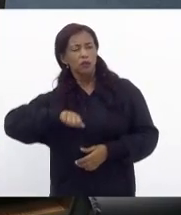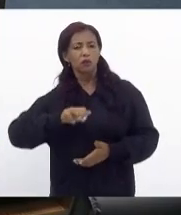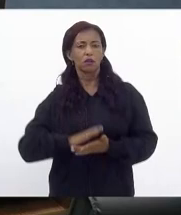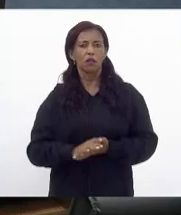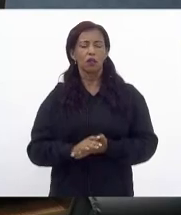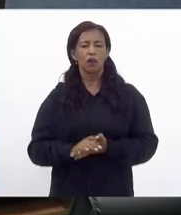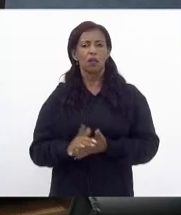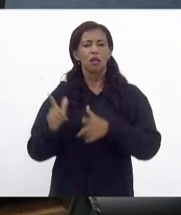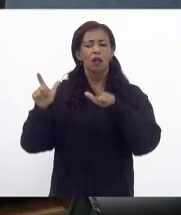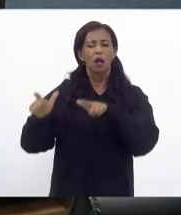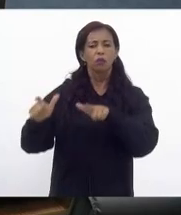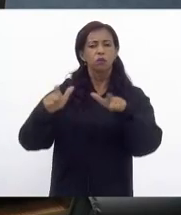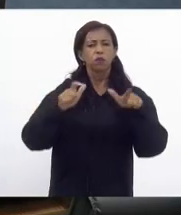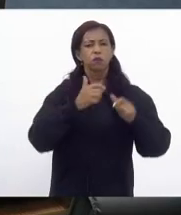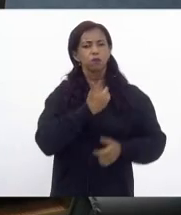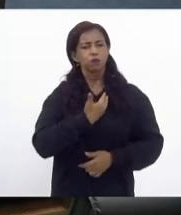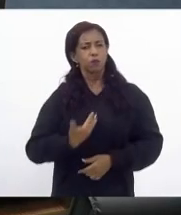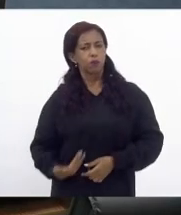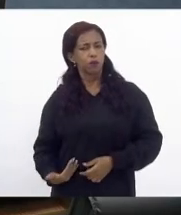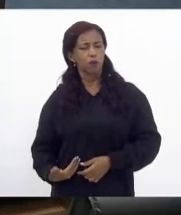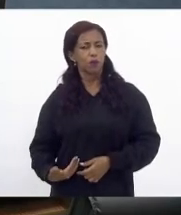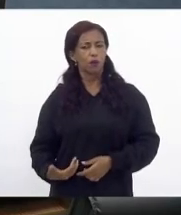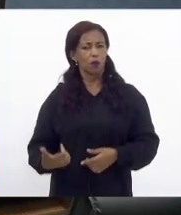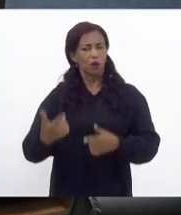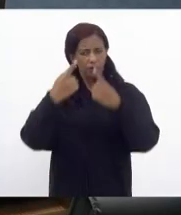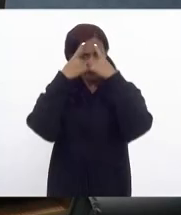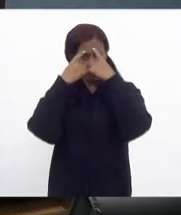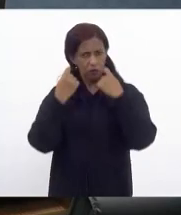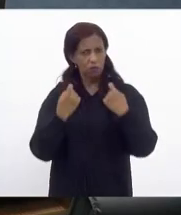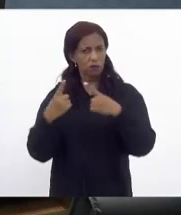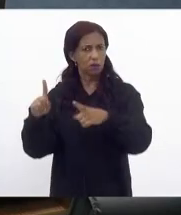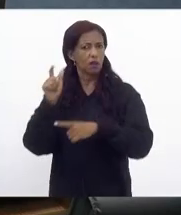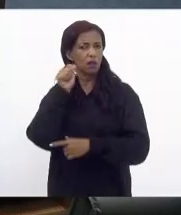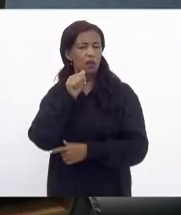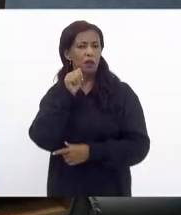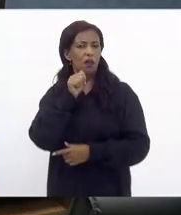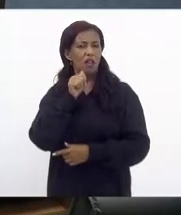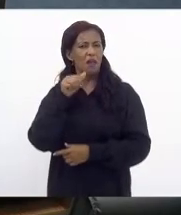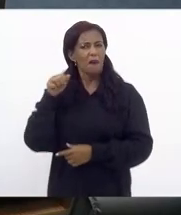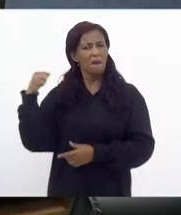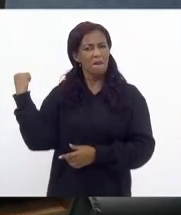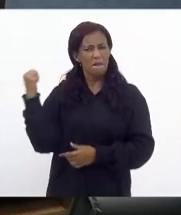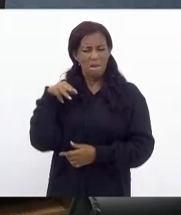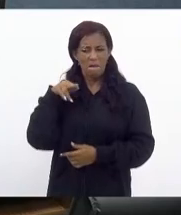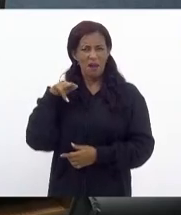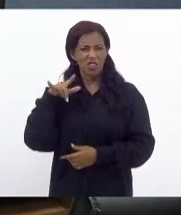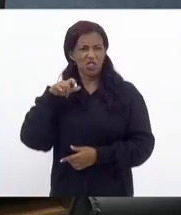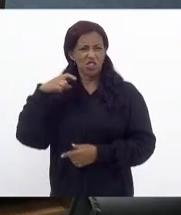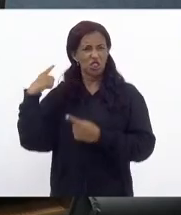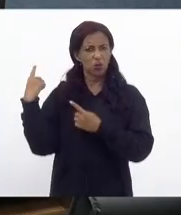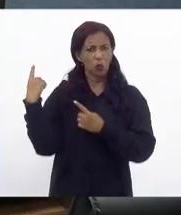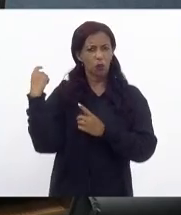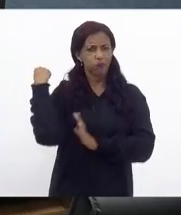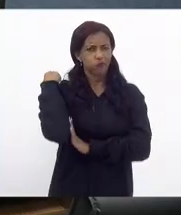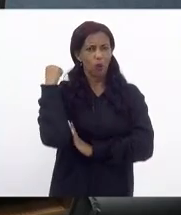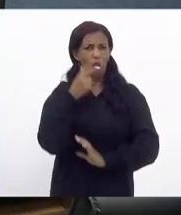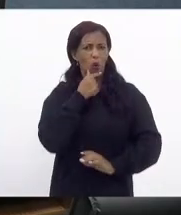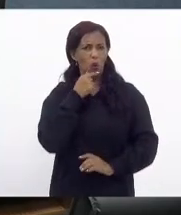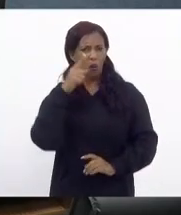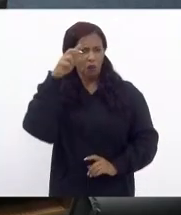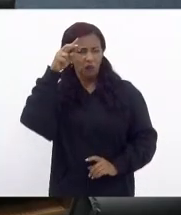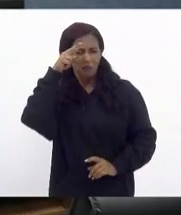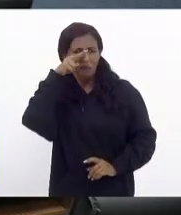repartições públicas o feminicídio ele tem a ver com machismo estrutural e ele se ataca de muitas